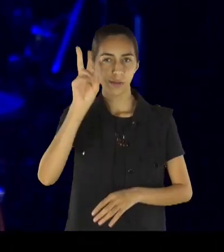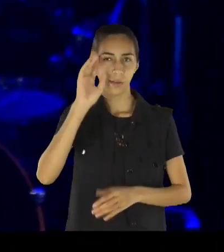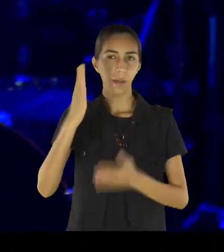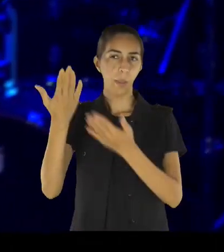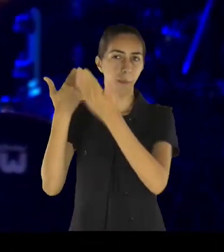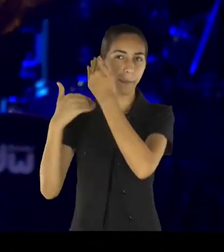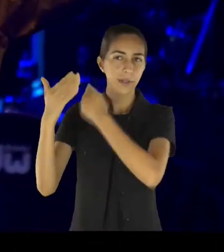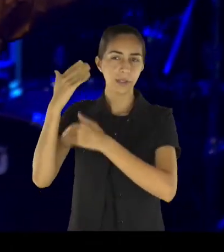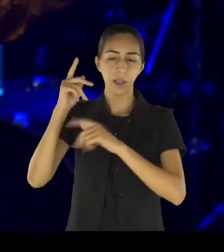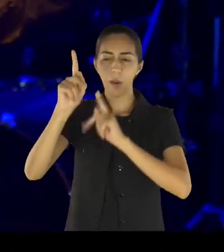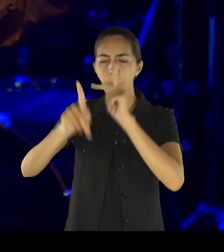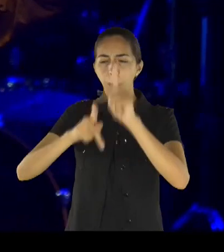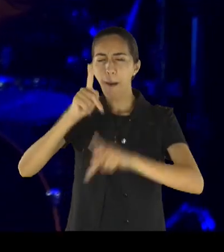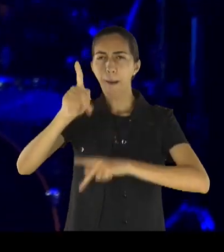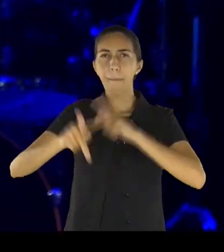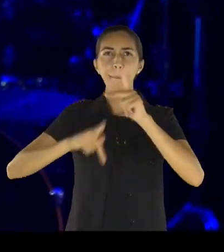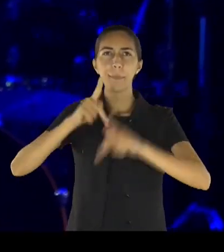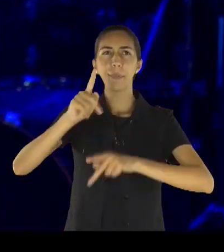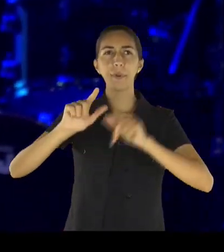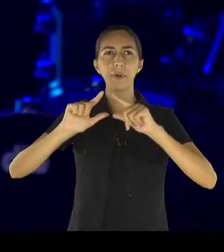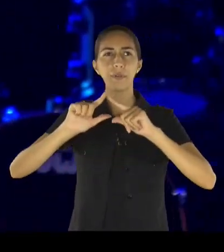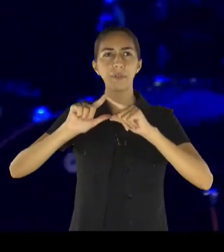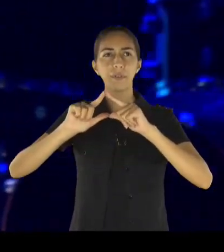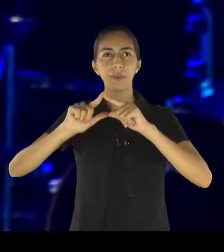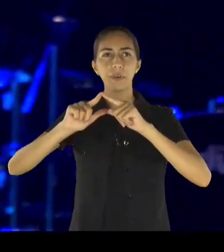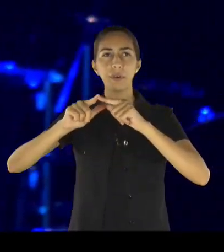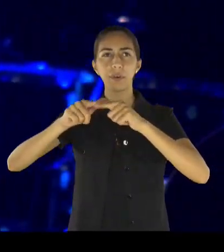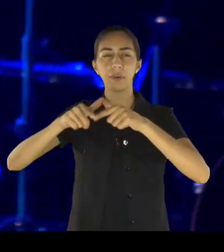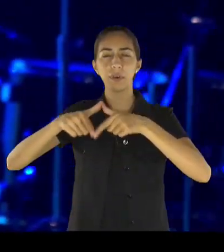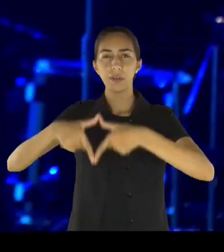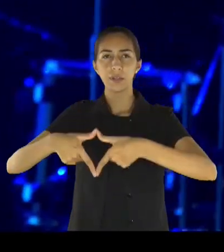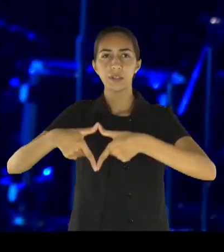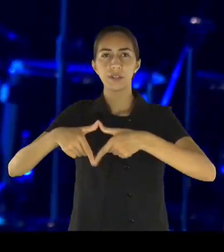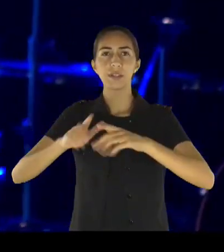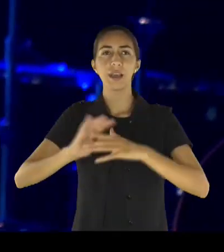gol, para conquistar a terra prometida, levaram os espias,